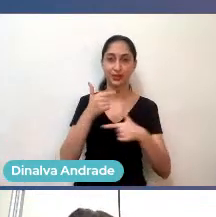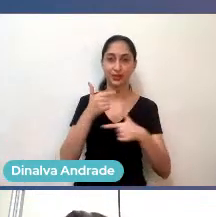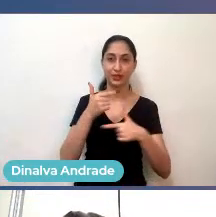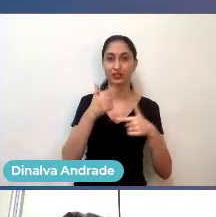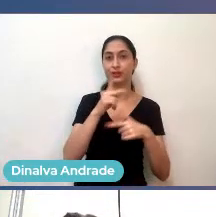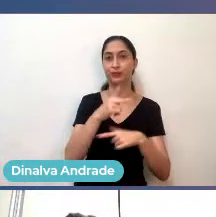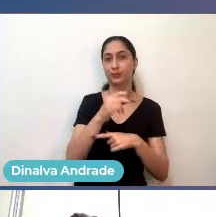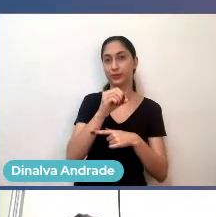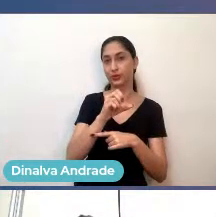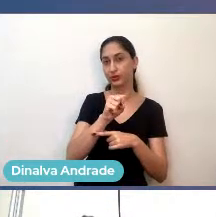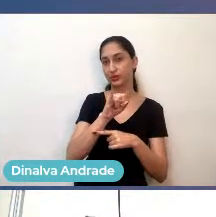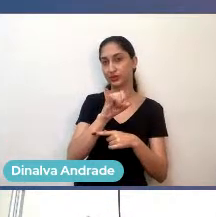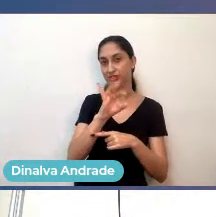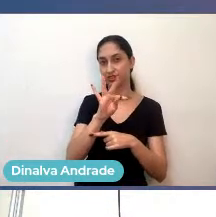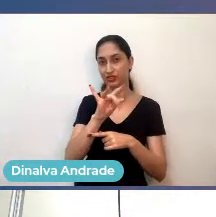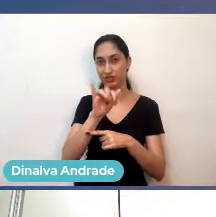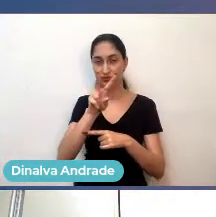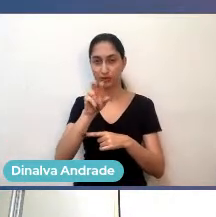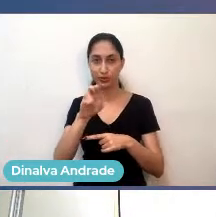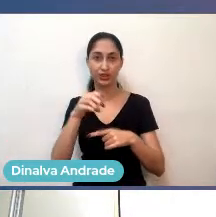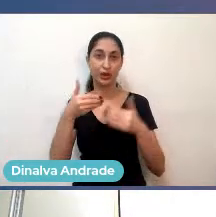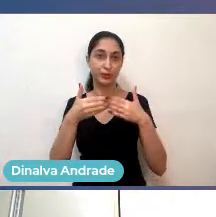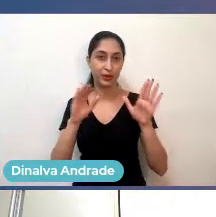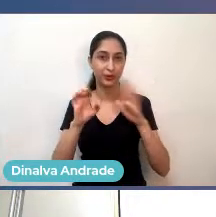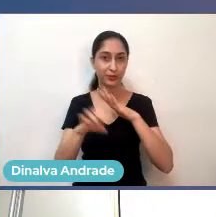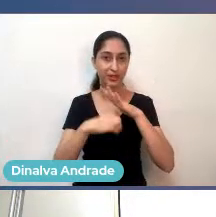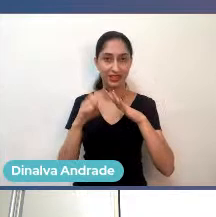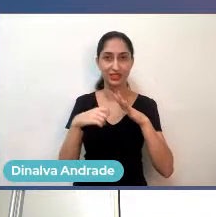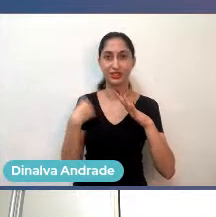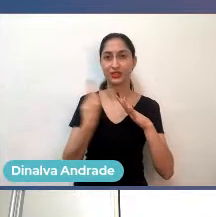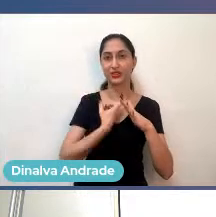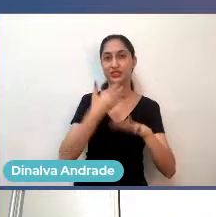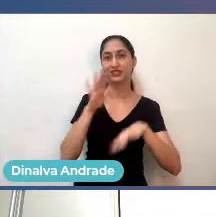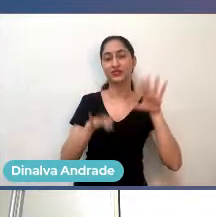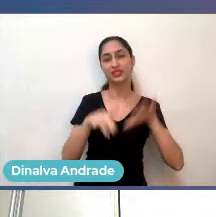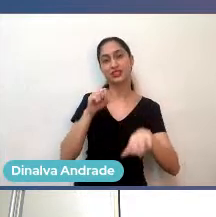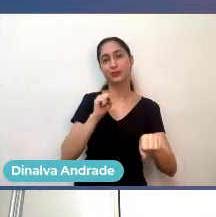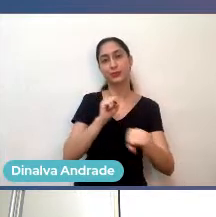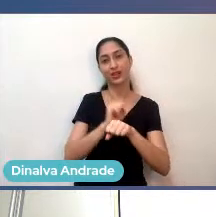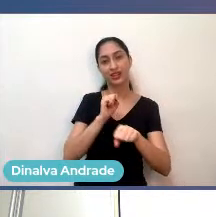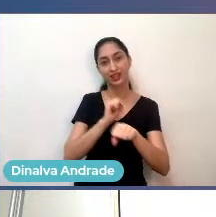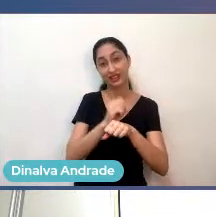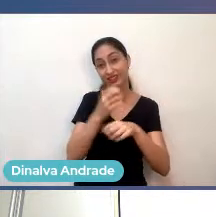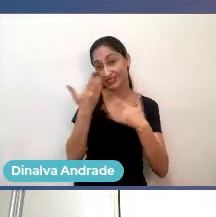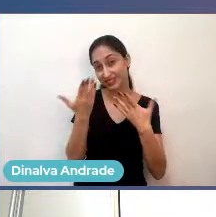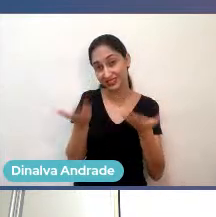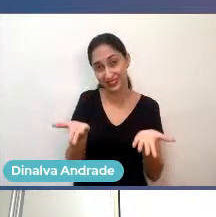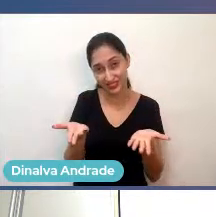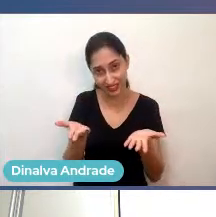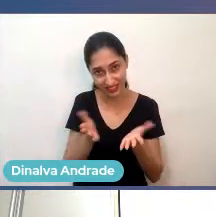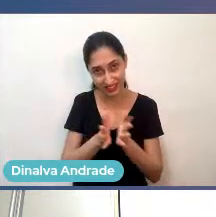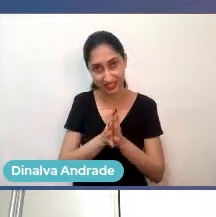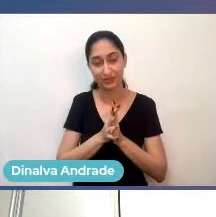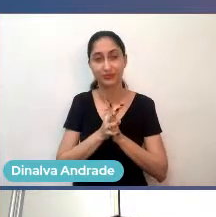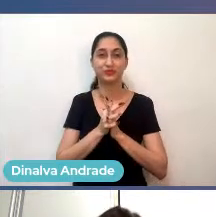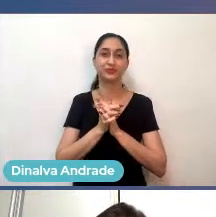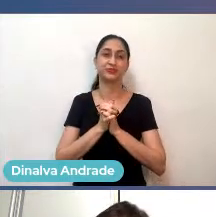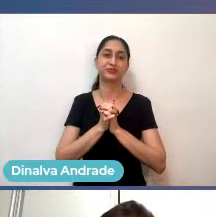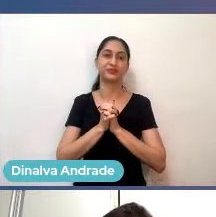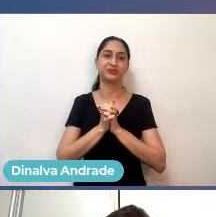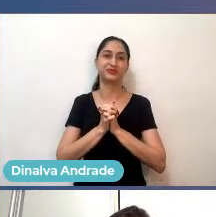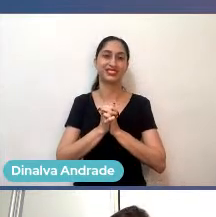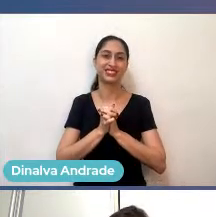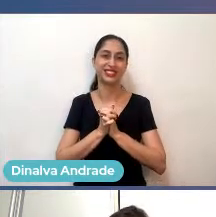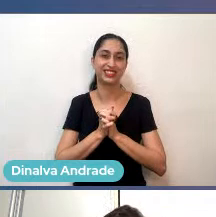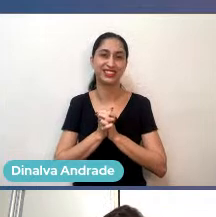e aí vou abrir empresa, e o que a gente espera de uma empresa às vezes é isso, né, era o que a gente, putz, mas vamos abrir empresa, então vamos lá para o escritório